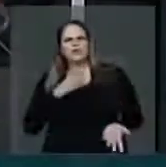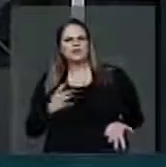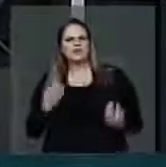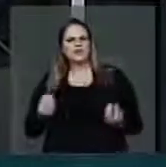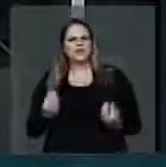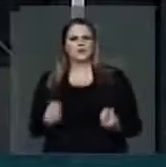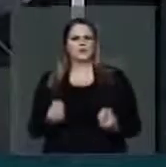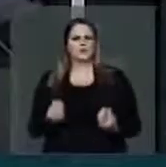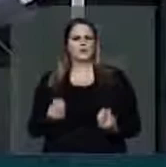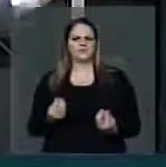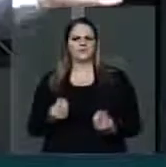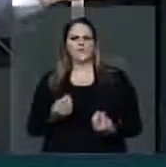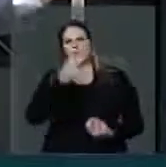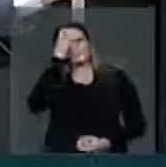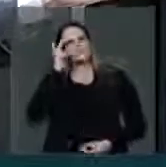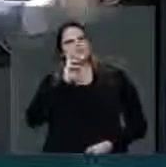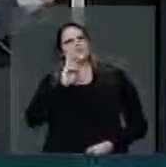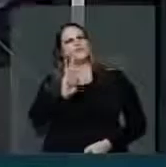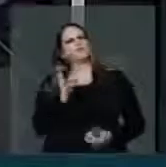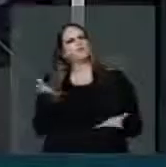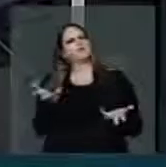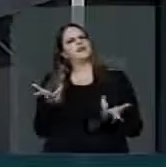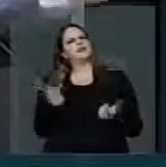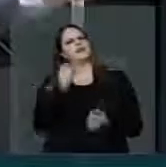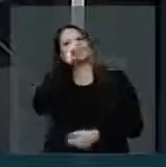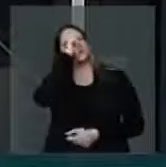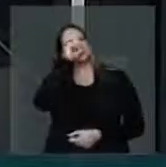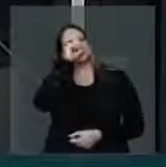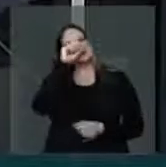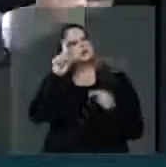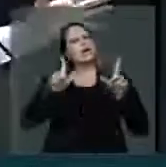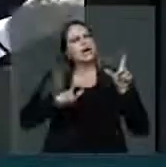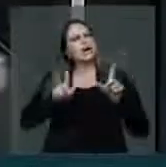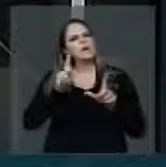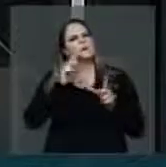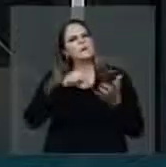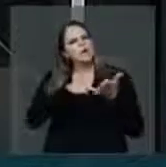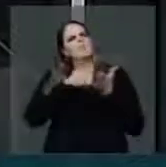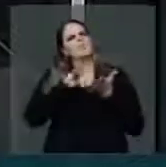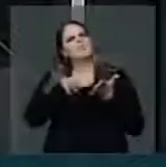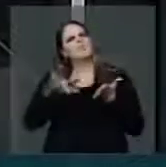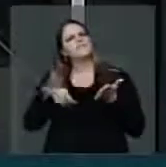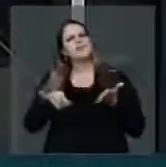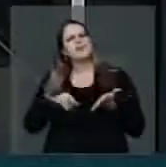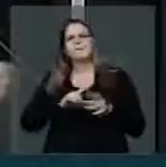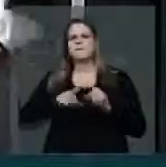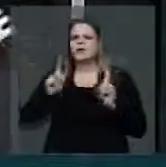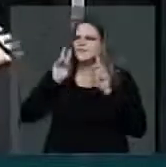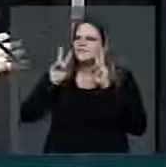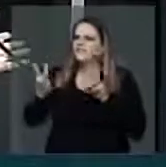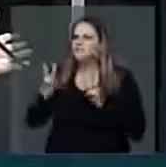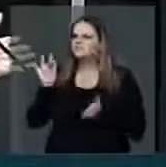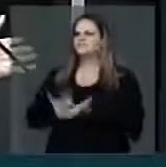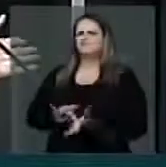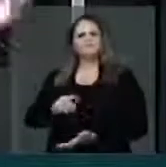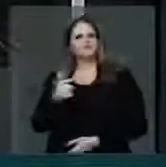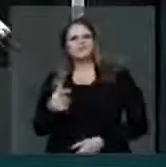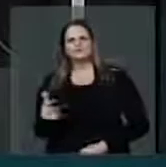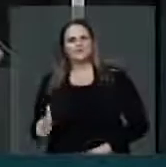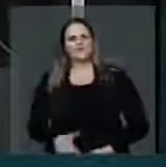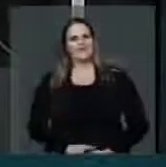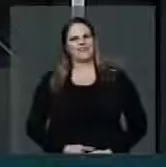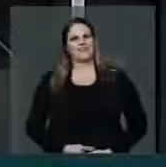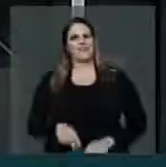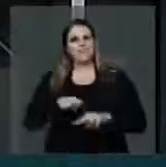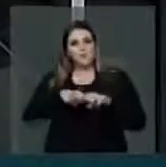As pessoas veem aquela coisa maravilhosa, hospitais maravilhosos, escolas maravilhosas. Quando chega na prática, não tem nada disso. É